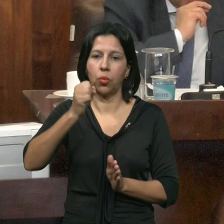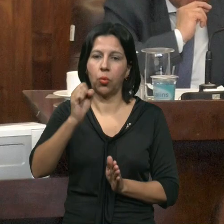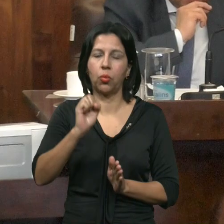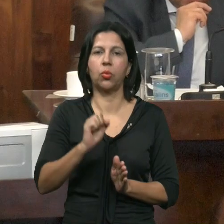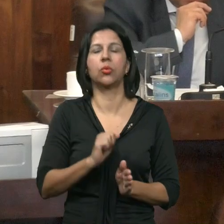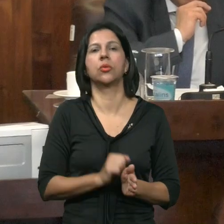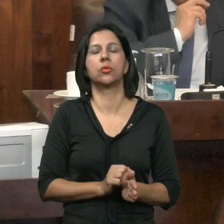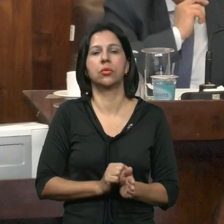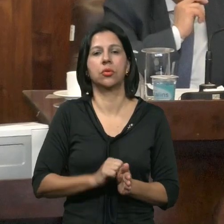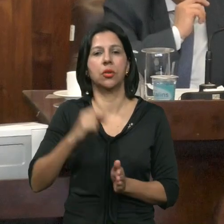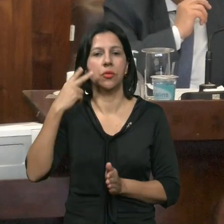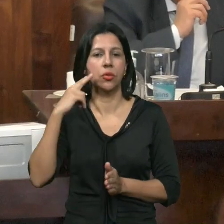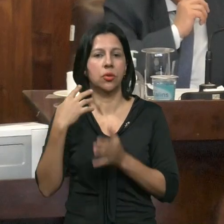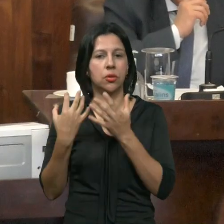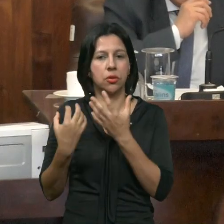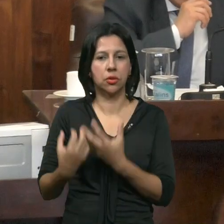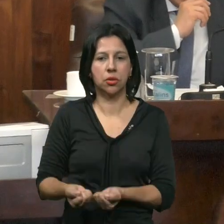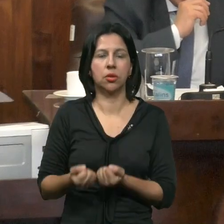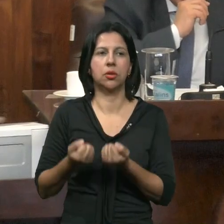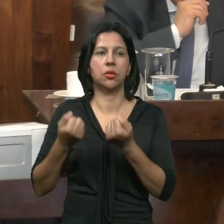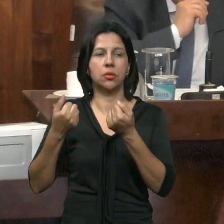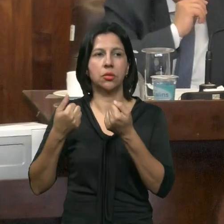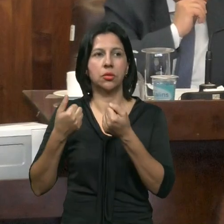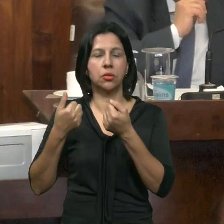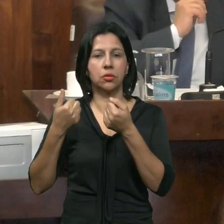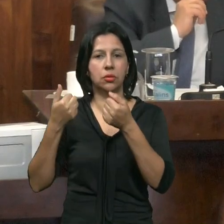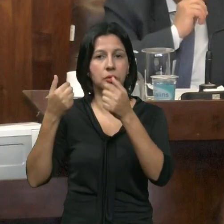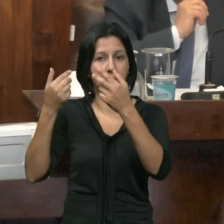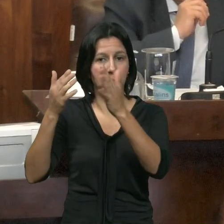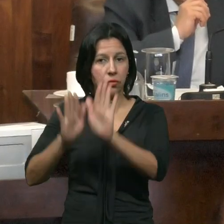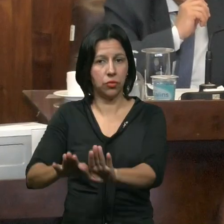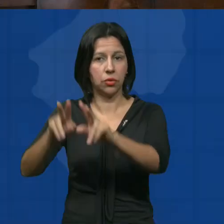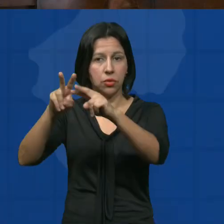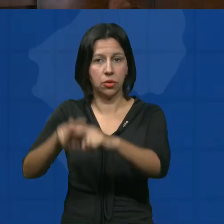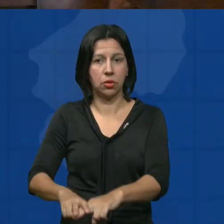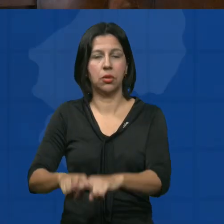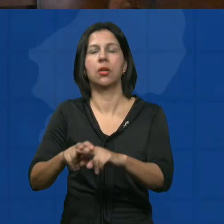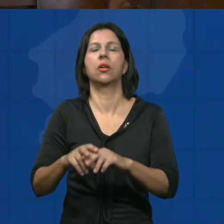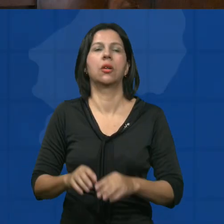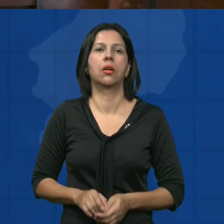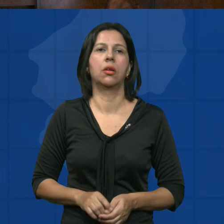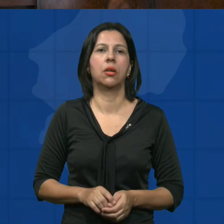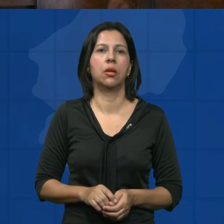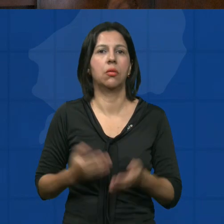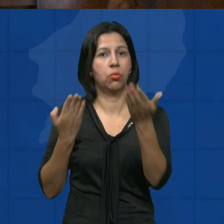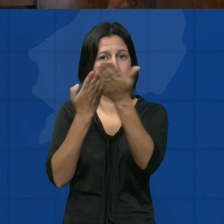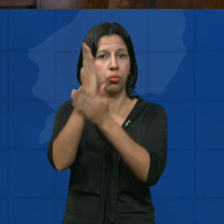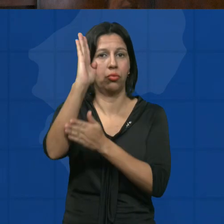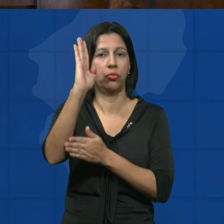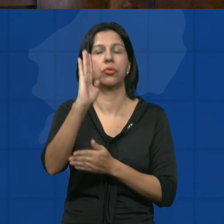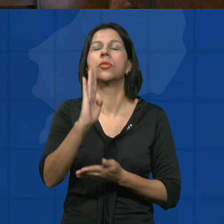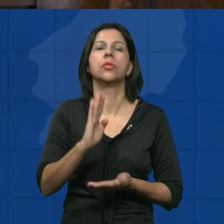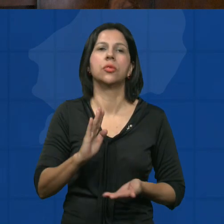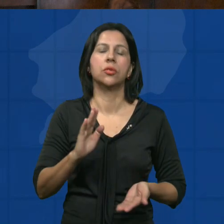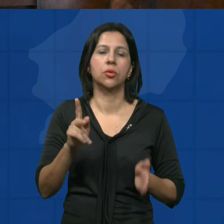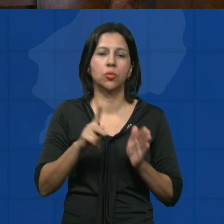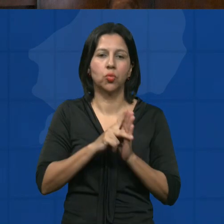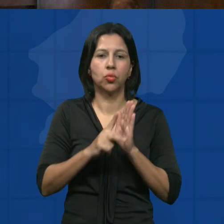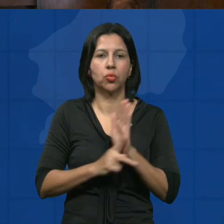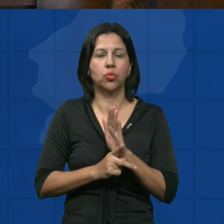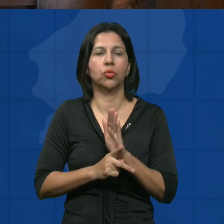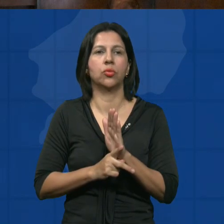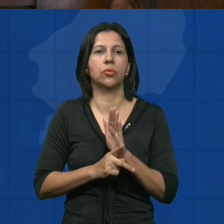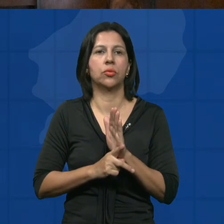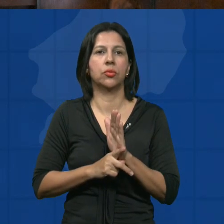Que são favoráveis Ao projeto 23 de 2024 Permaneçam Como se encontra Aprovado O projeto